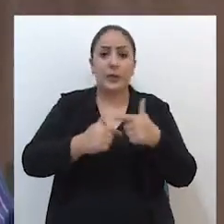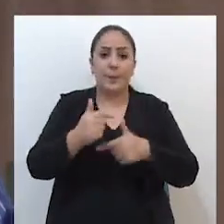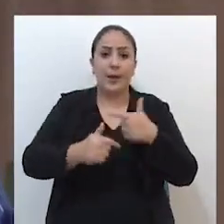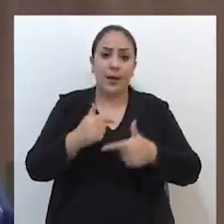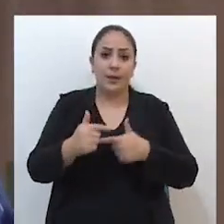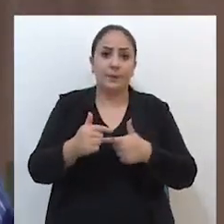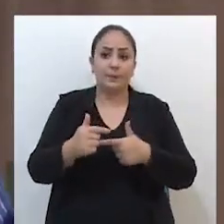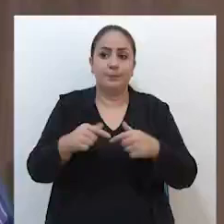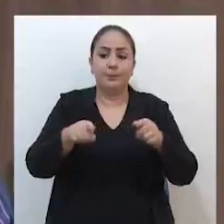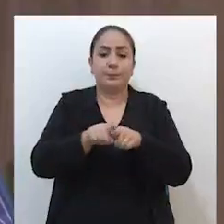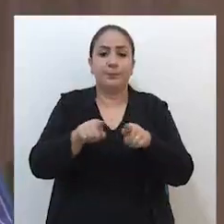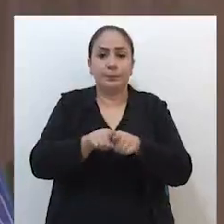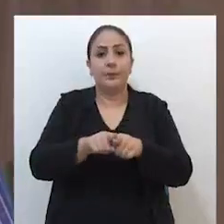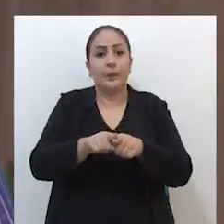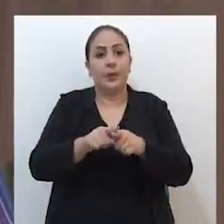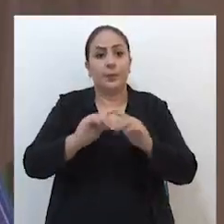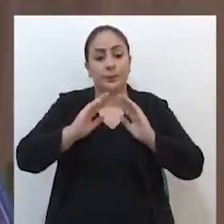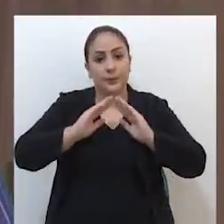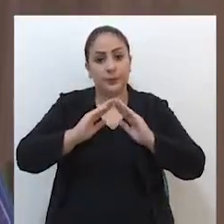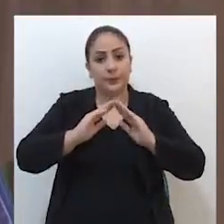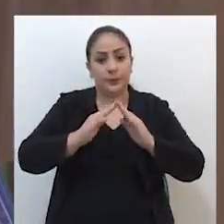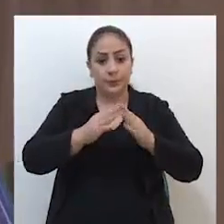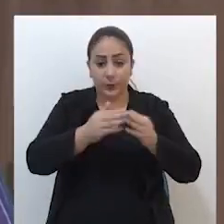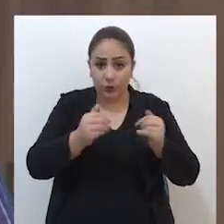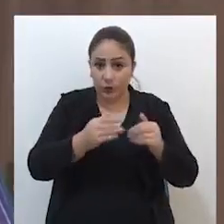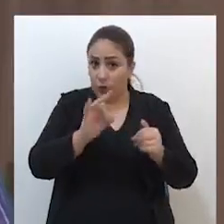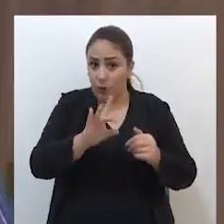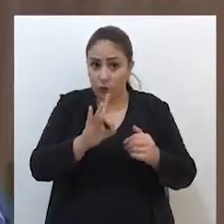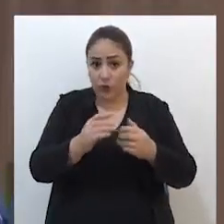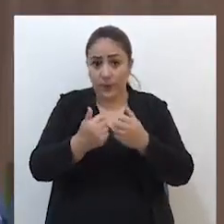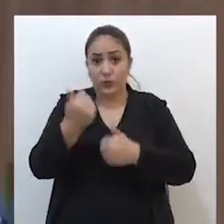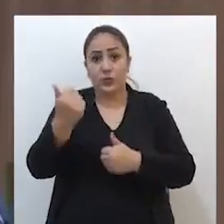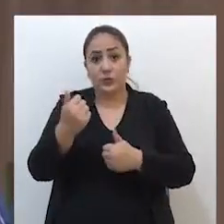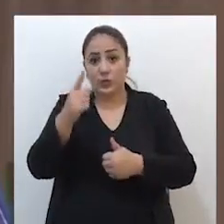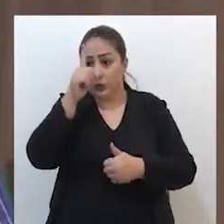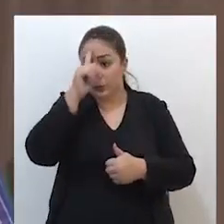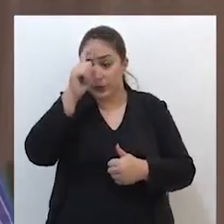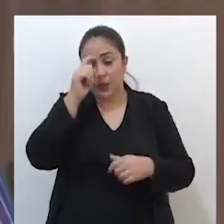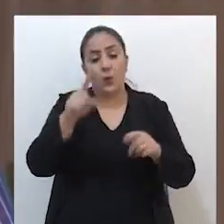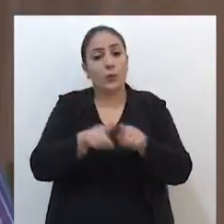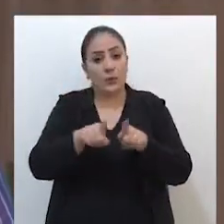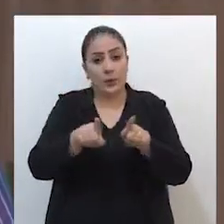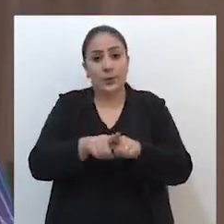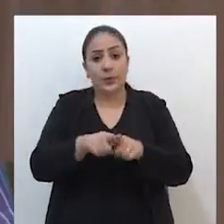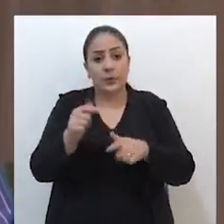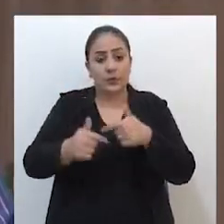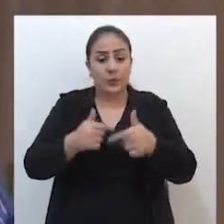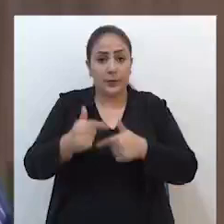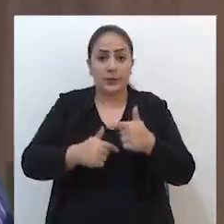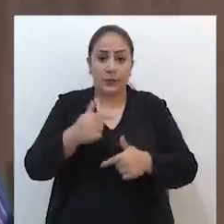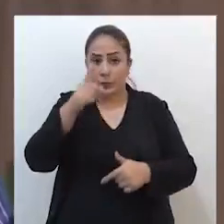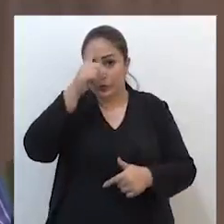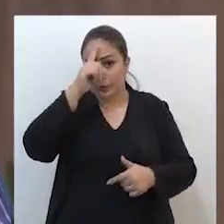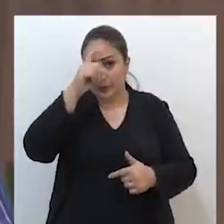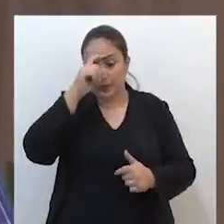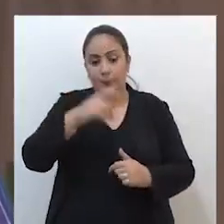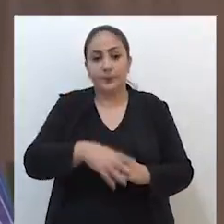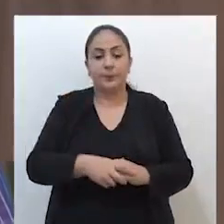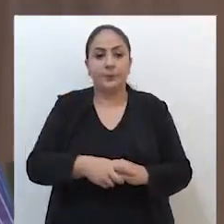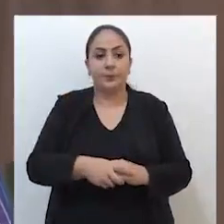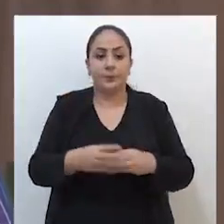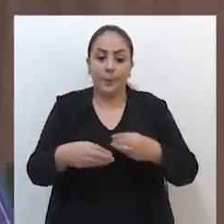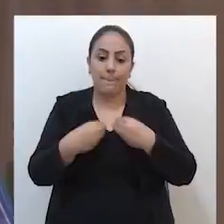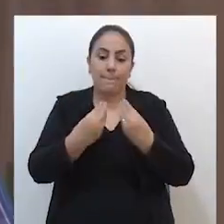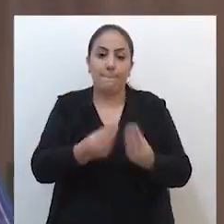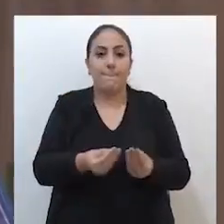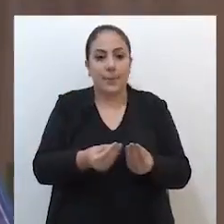trabalhar e foi solicitado não só pela direção dos hospitais como também pelos servidores dos hospitais. Então